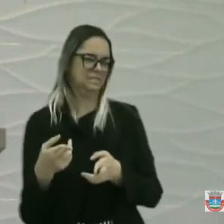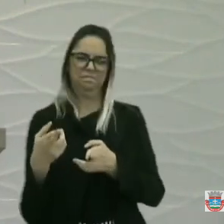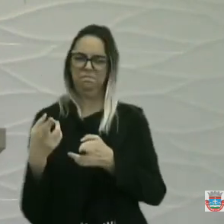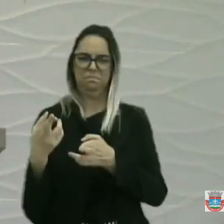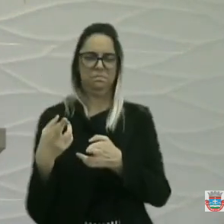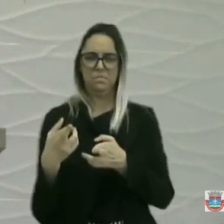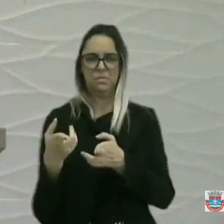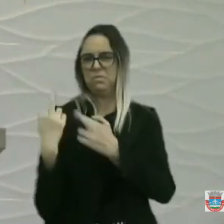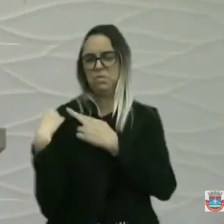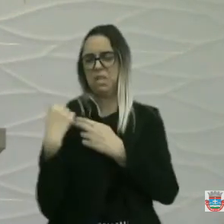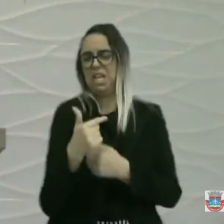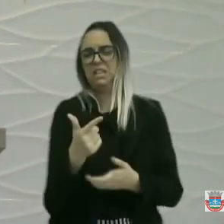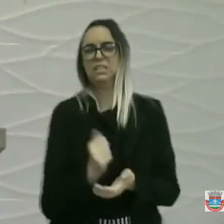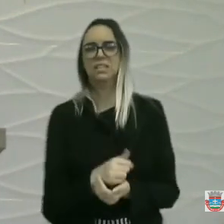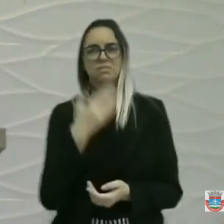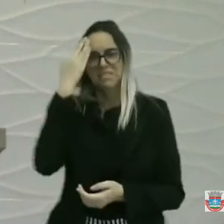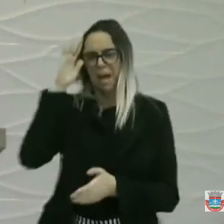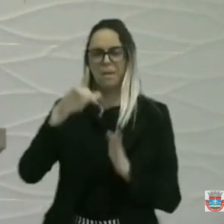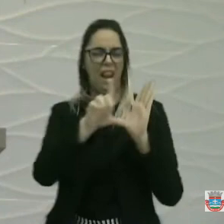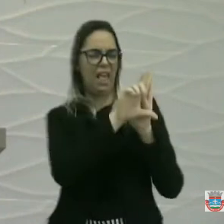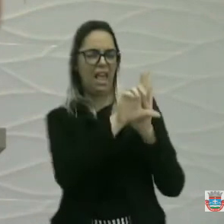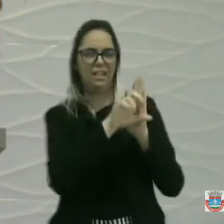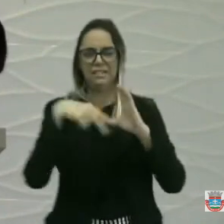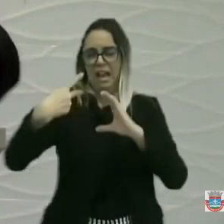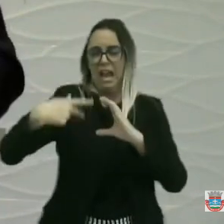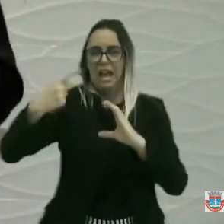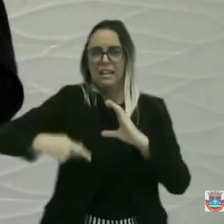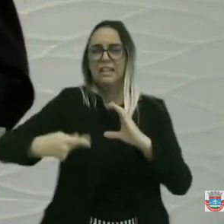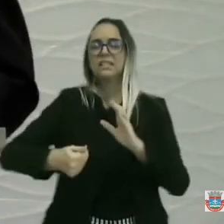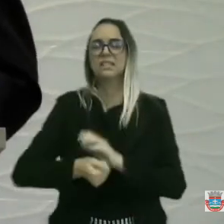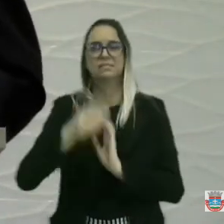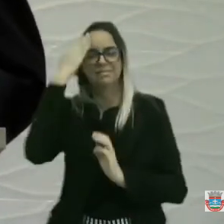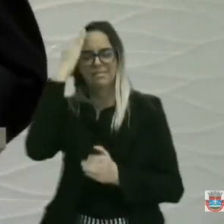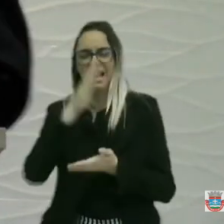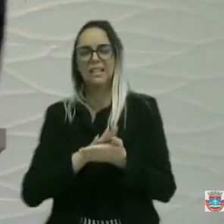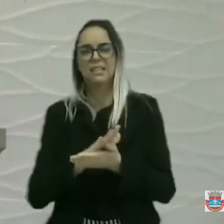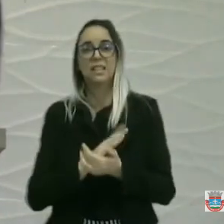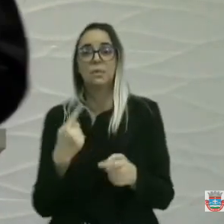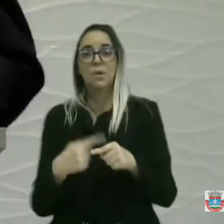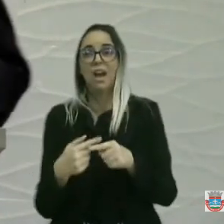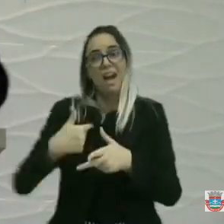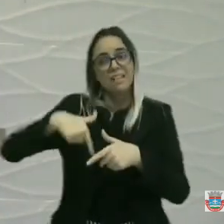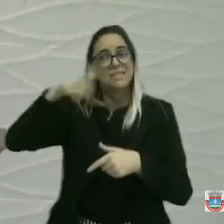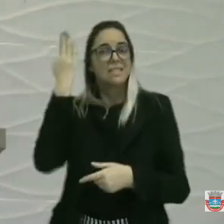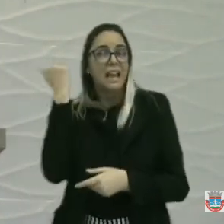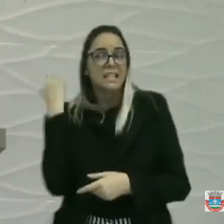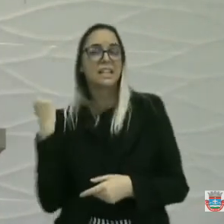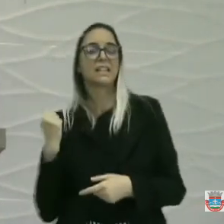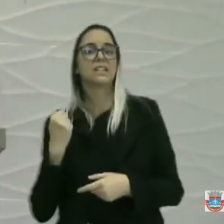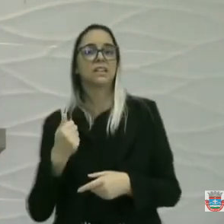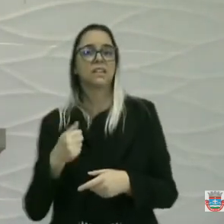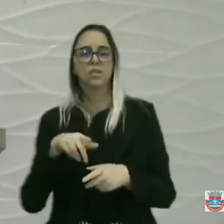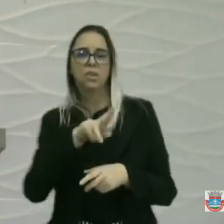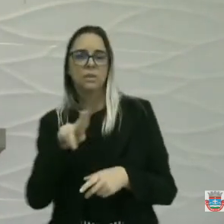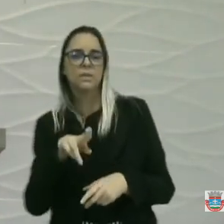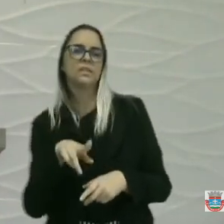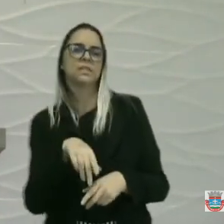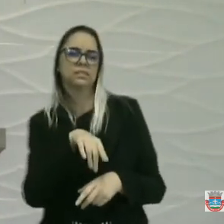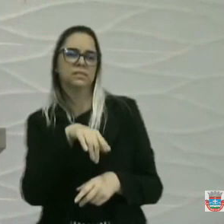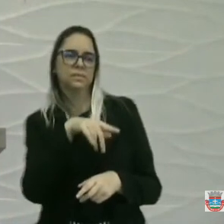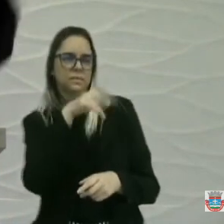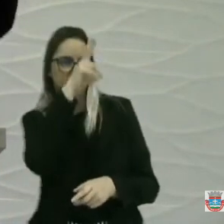interno da casa, que não sabe nada. Que anteriormente chamava o prefeito de cheira bufa, que ele ia para